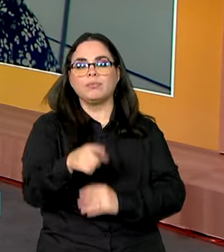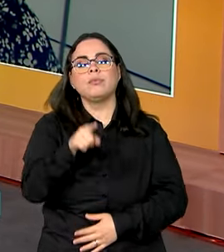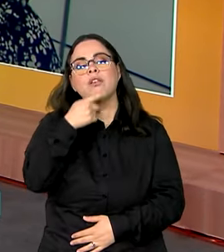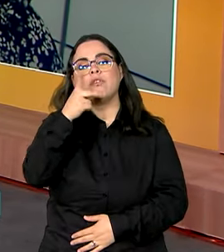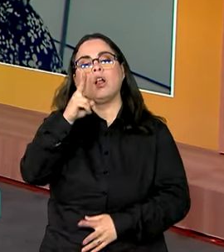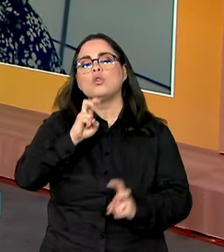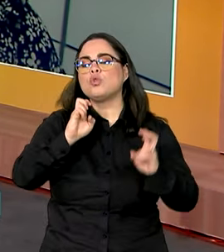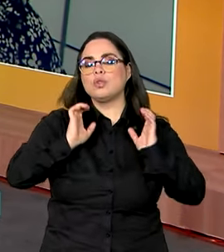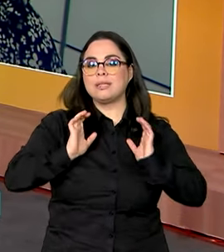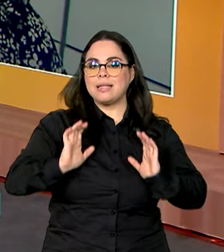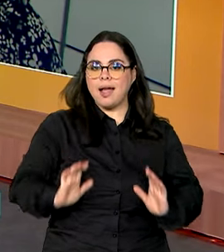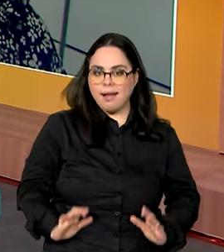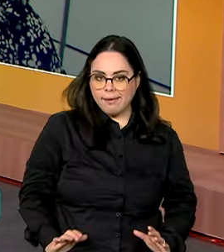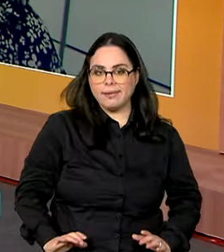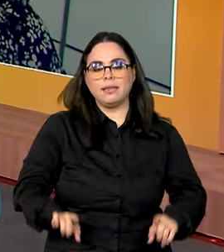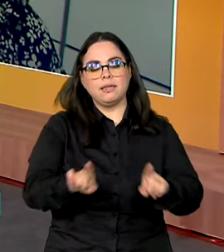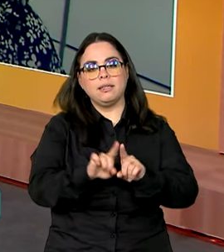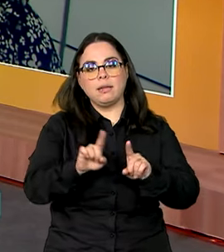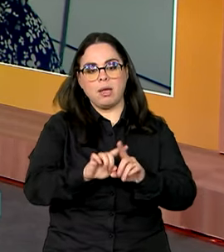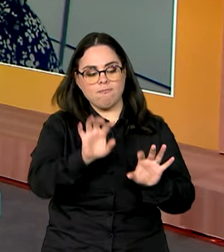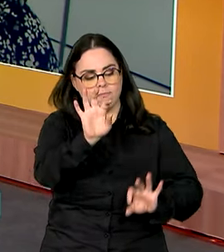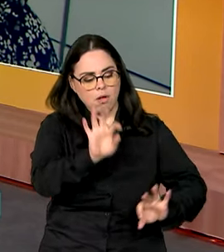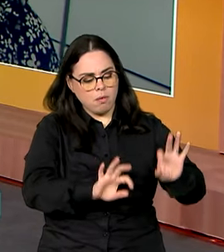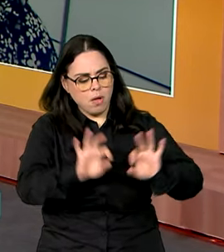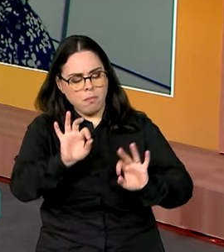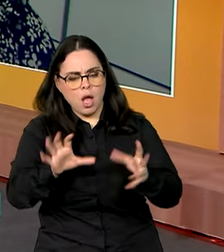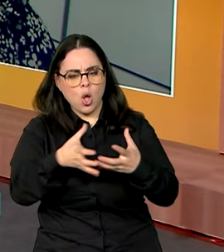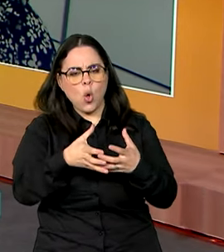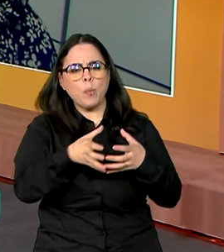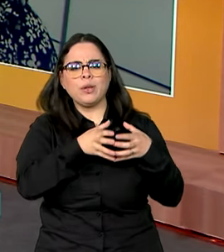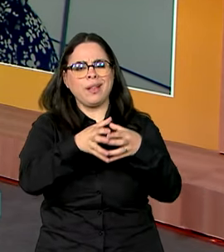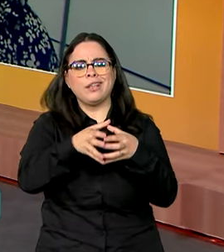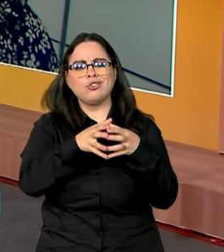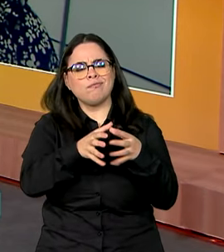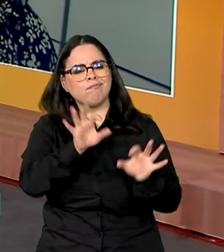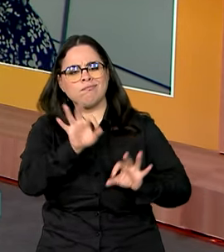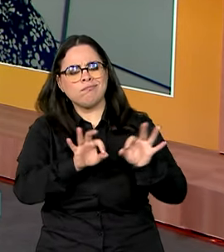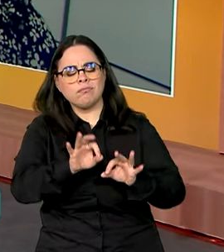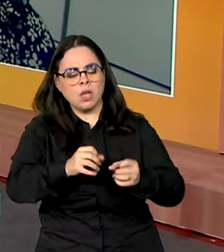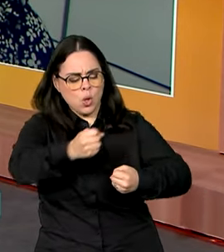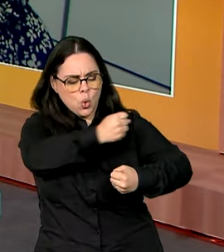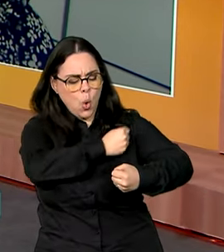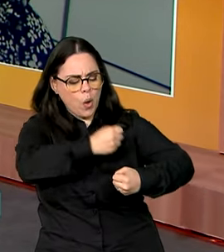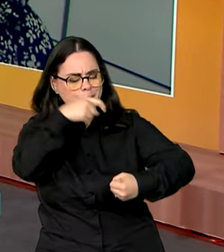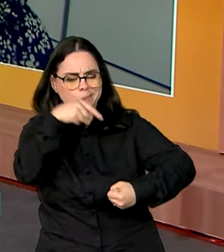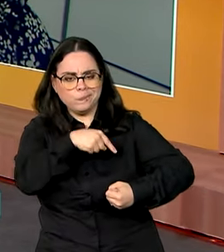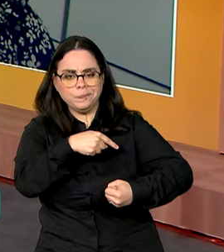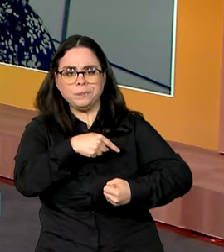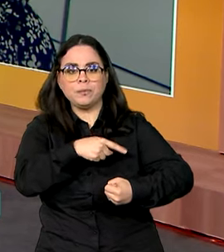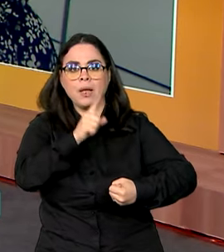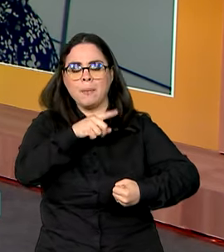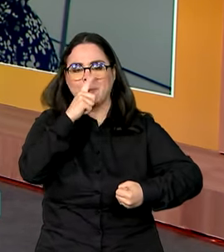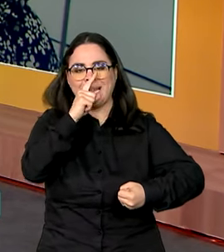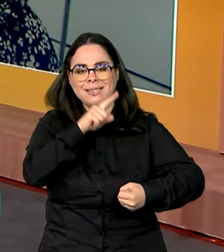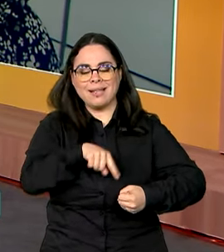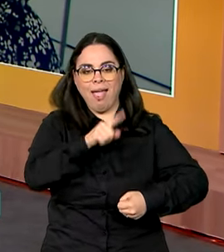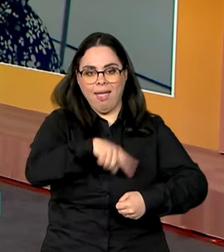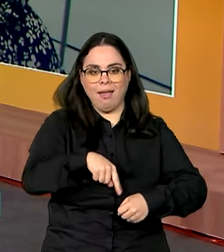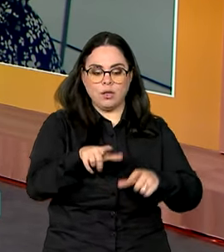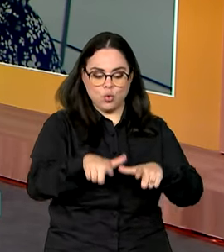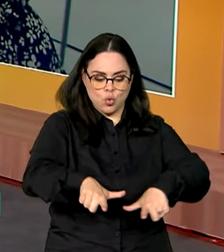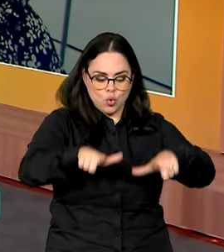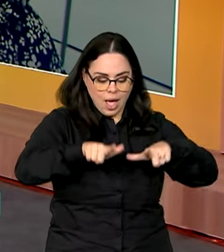falou de cidadania e dessas organizações comunitárias. Essas cozinhas, elas se tornam aí uma espécie de